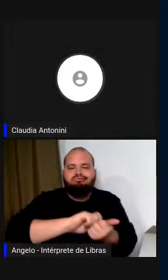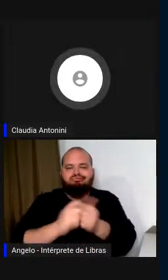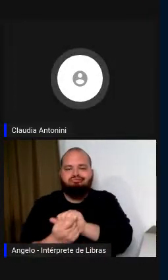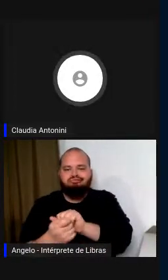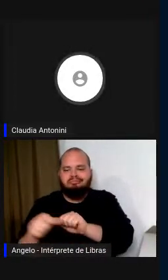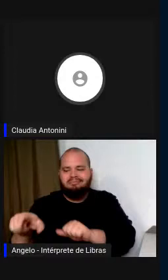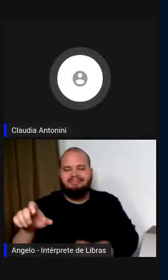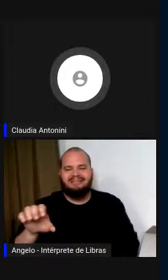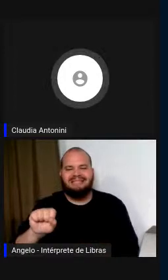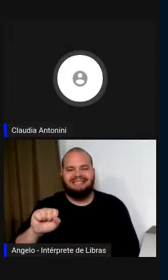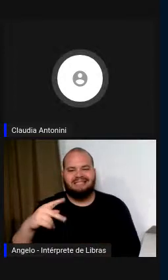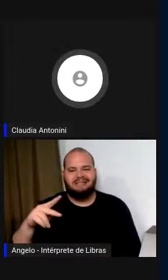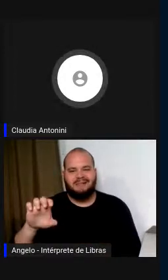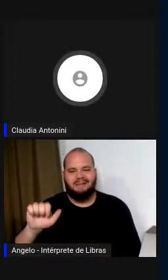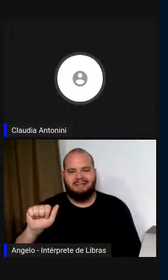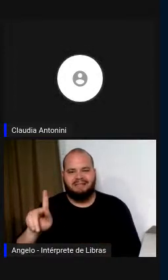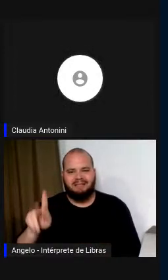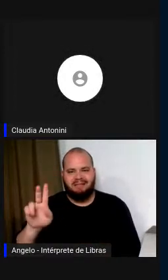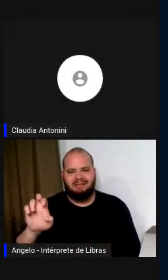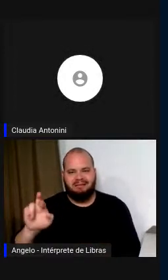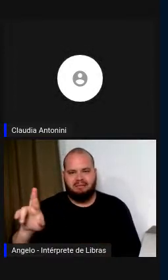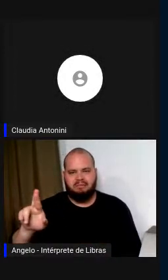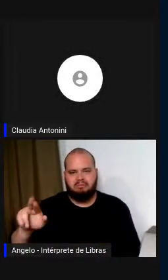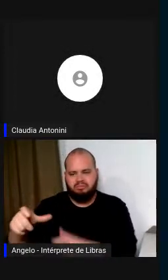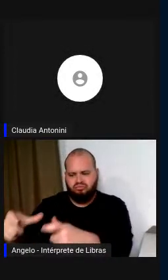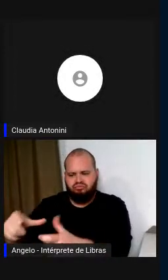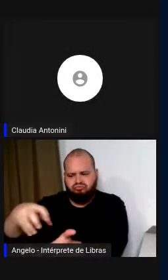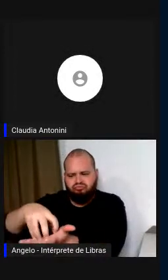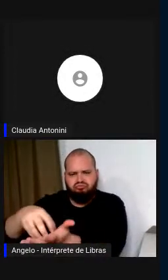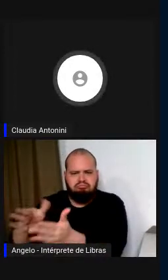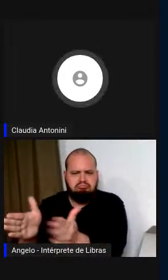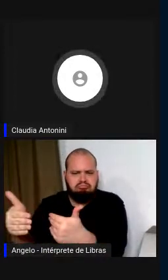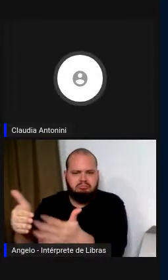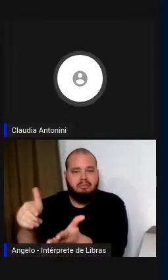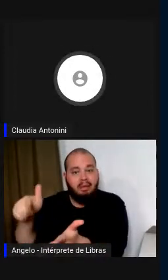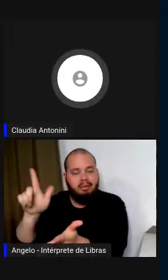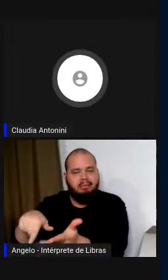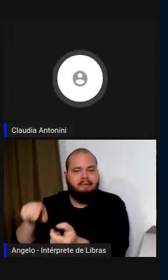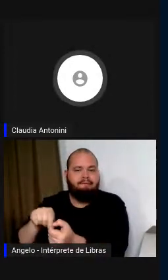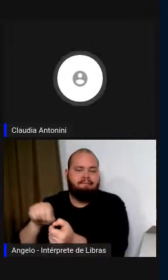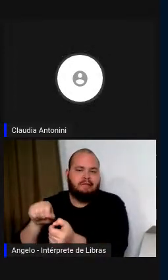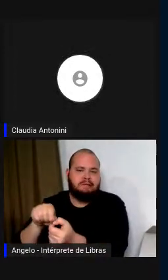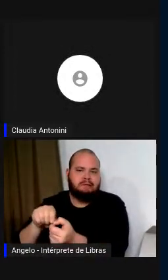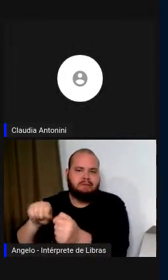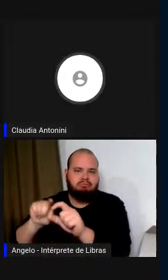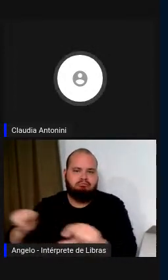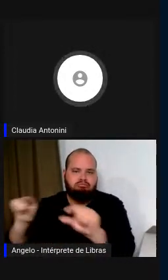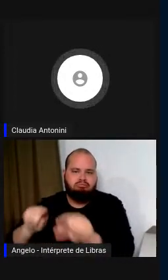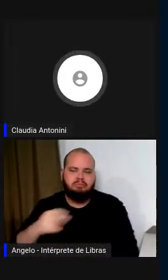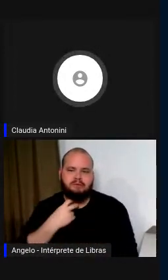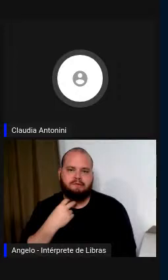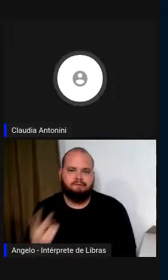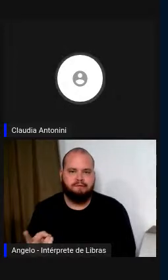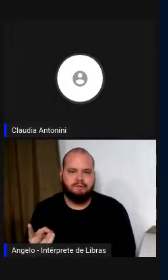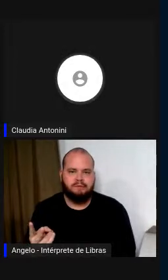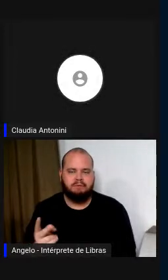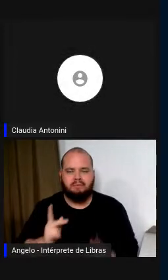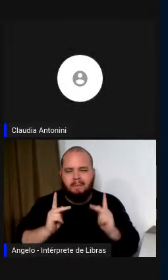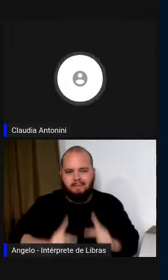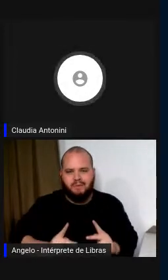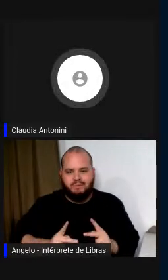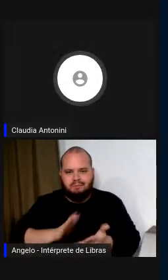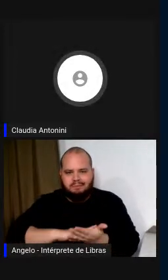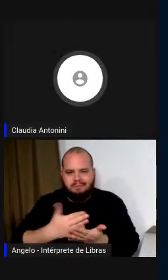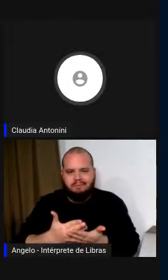que são aqueles que fazem, os intérpretes que fazem essas legendagens,